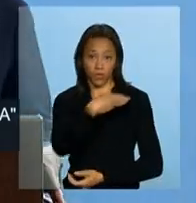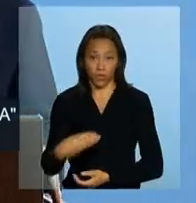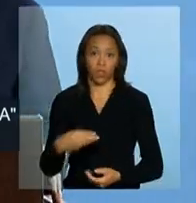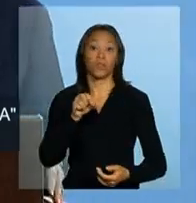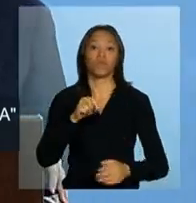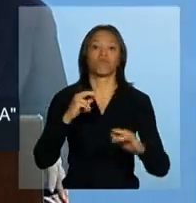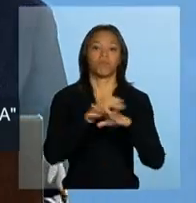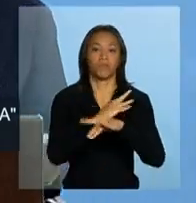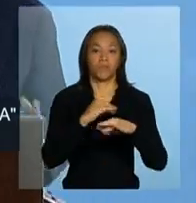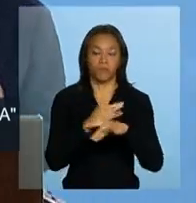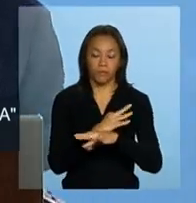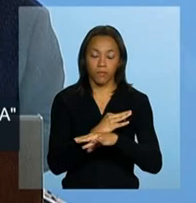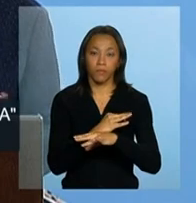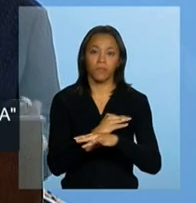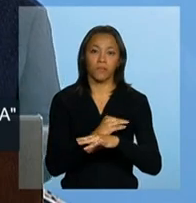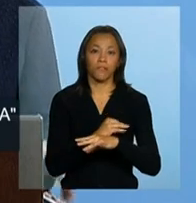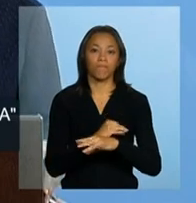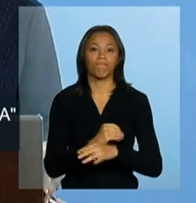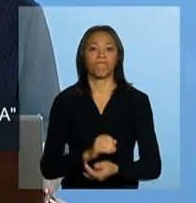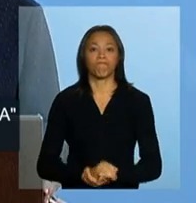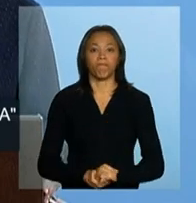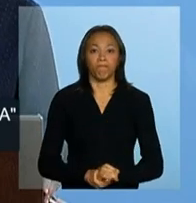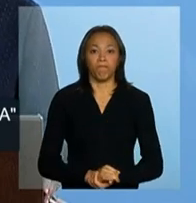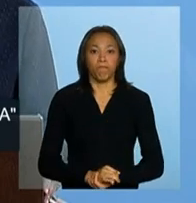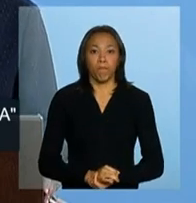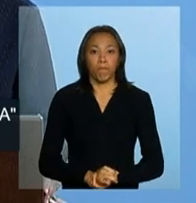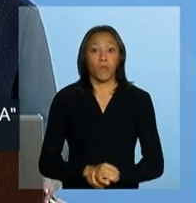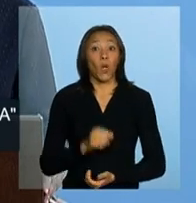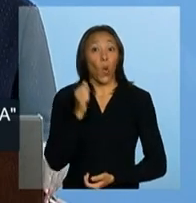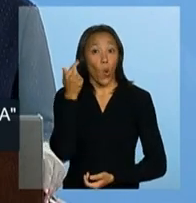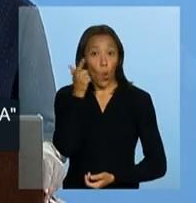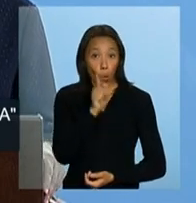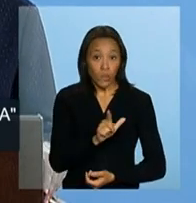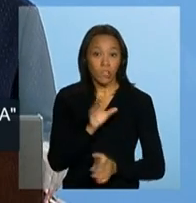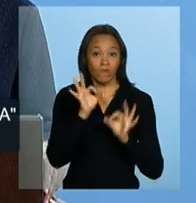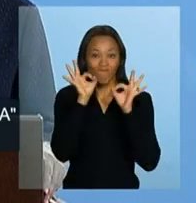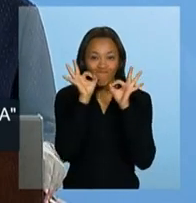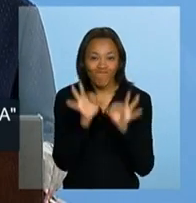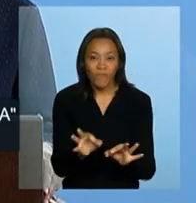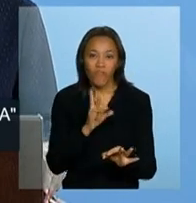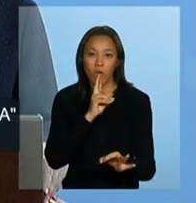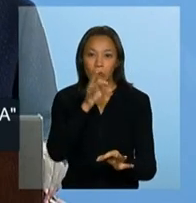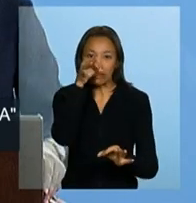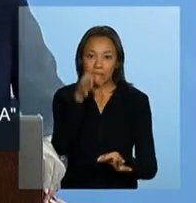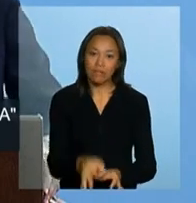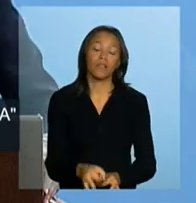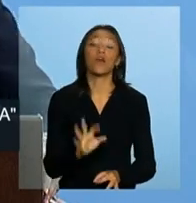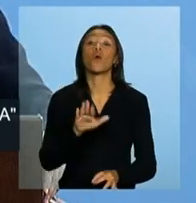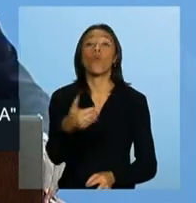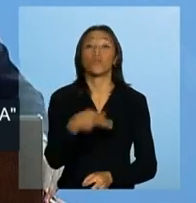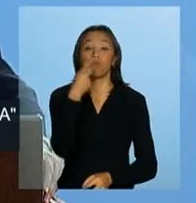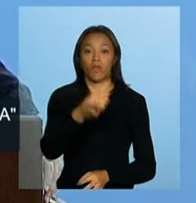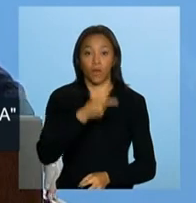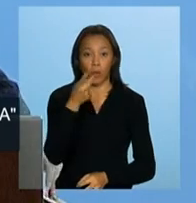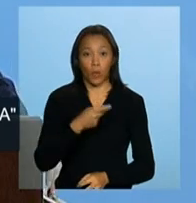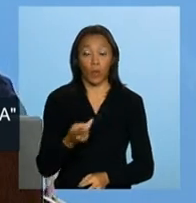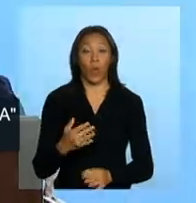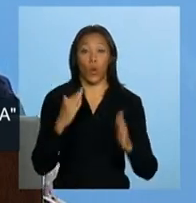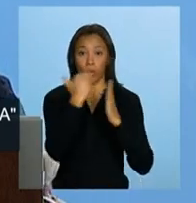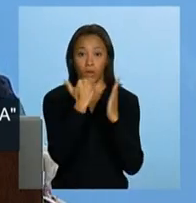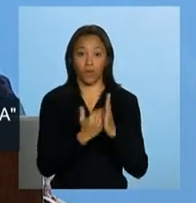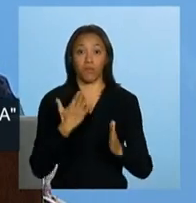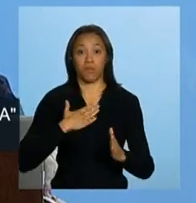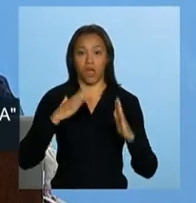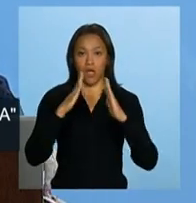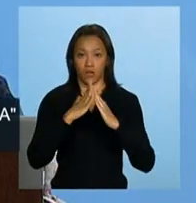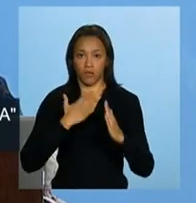cidades acertou na mosca quando disse que o programa Minha Casa Minha